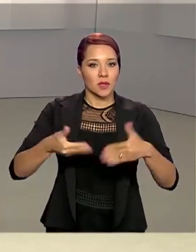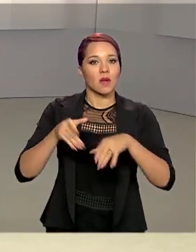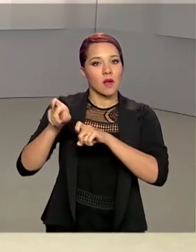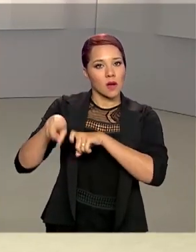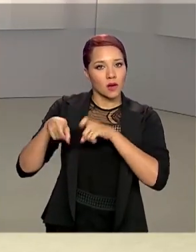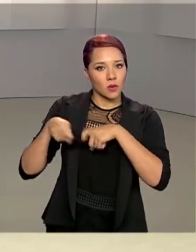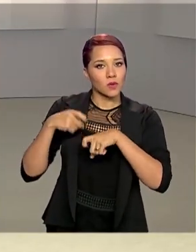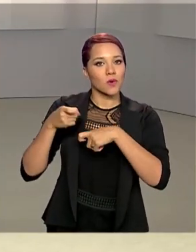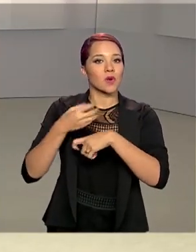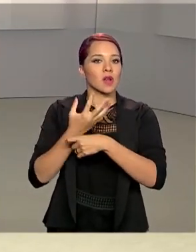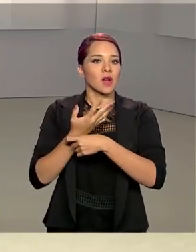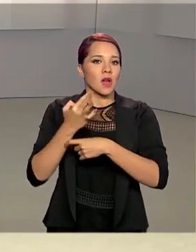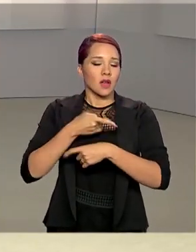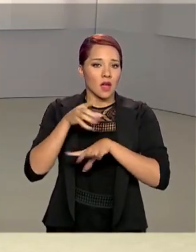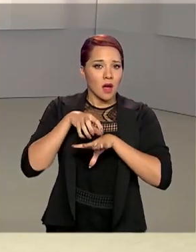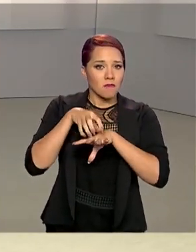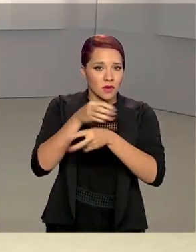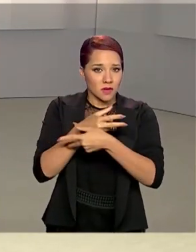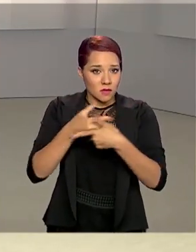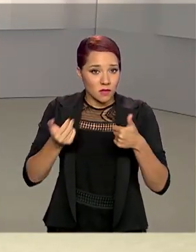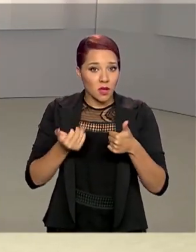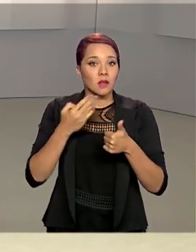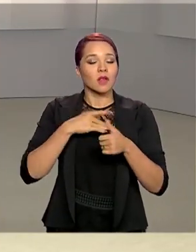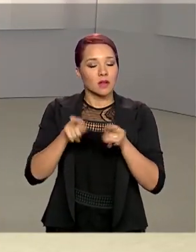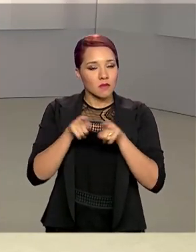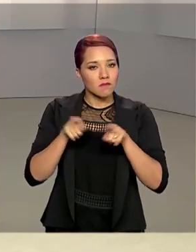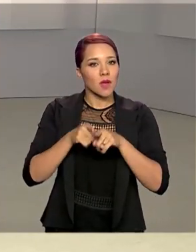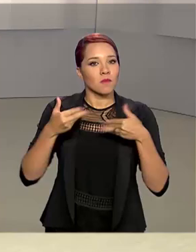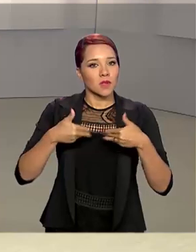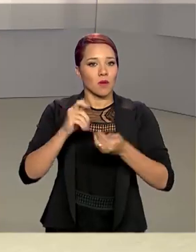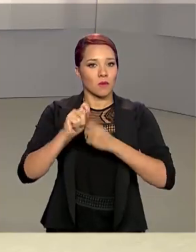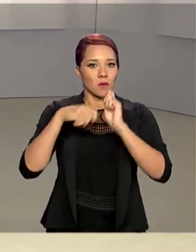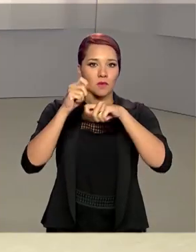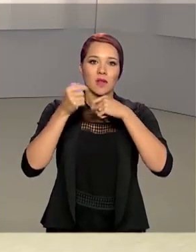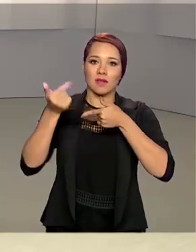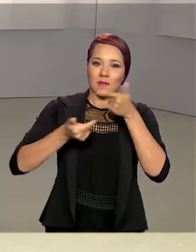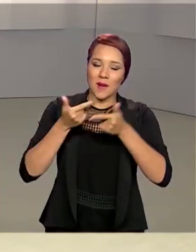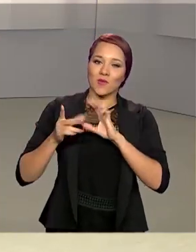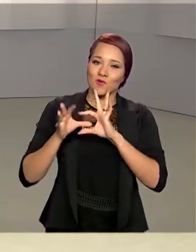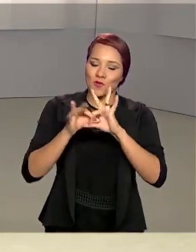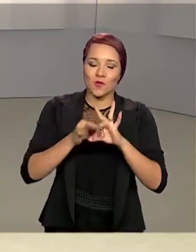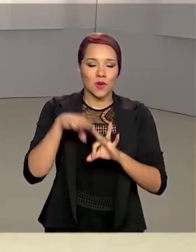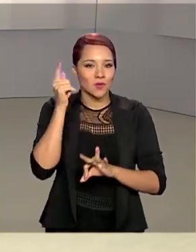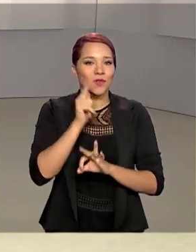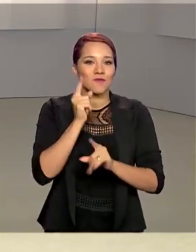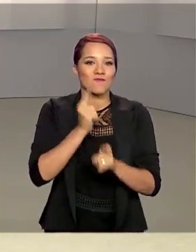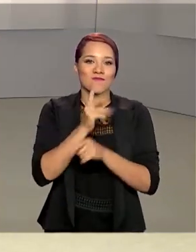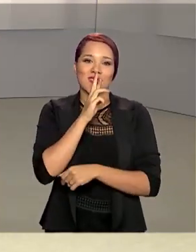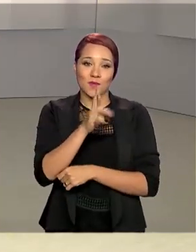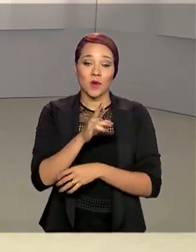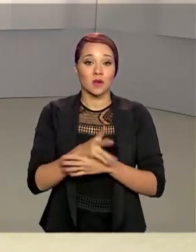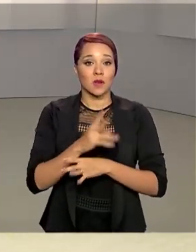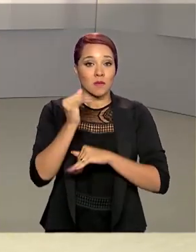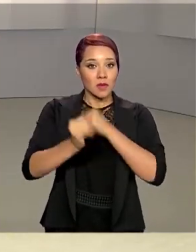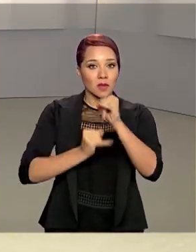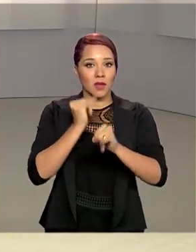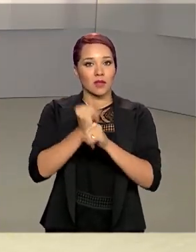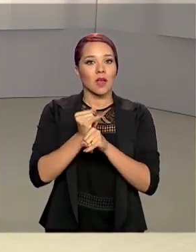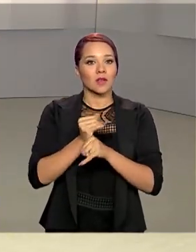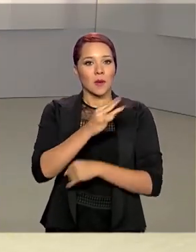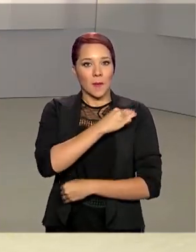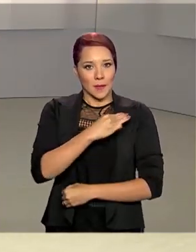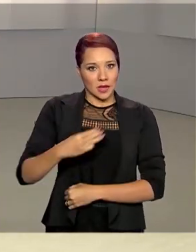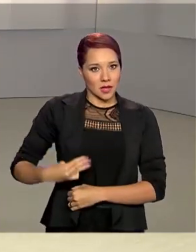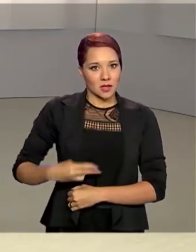Agricultura, Pecuária e Abastecimento e o da Economia estão trabalhando juntos na busca de soluções. Pela internet, a ministra